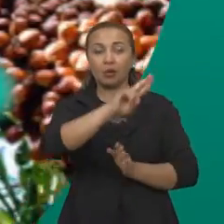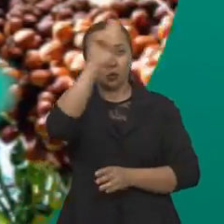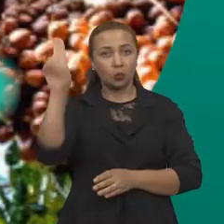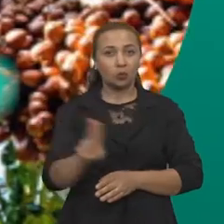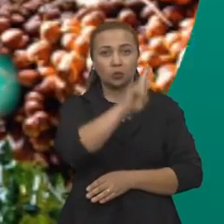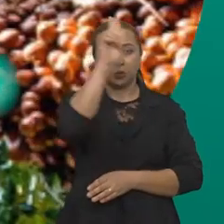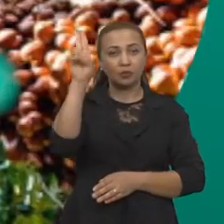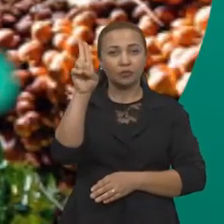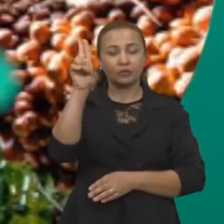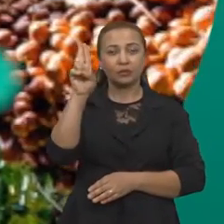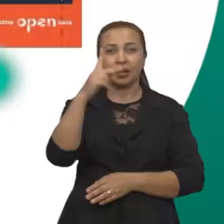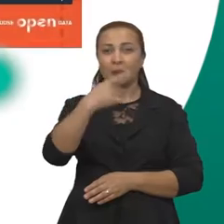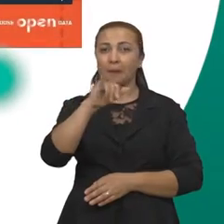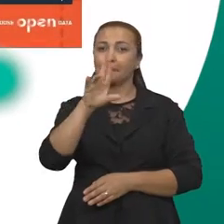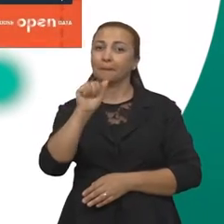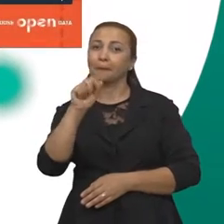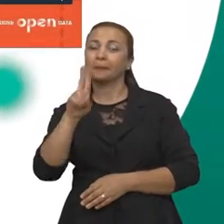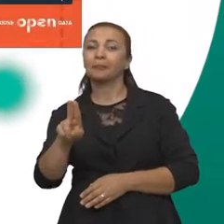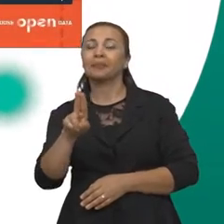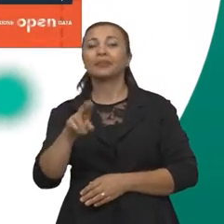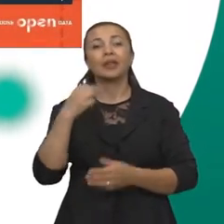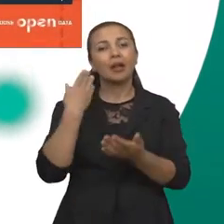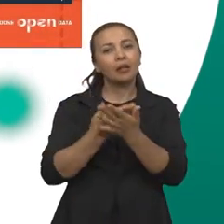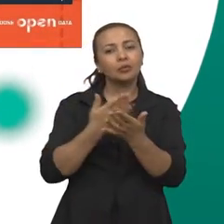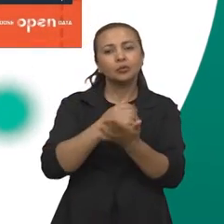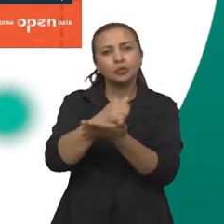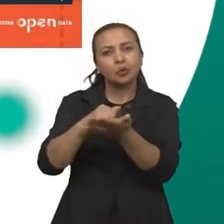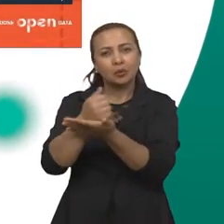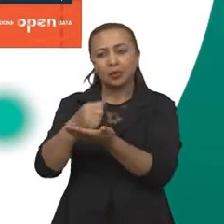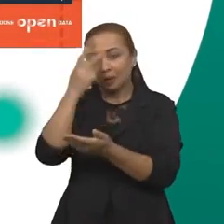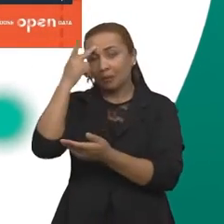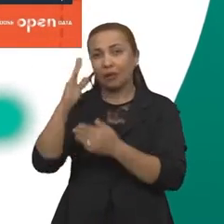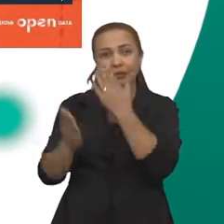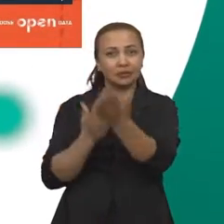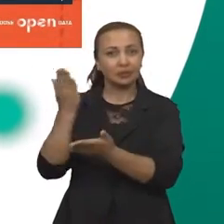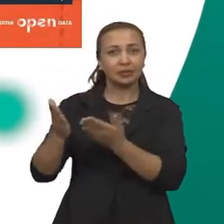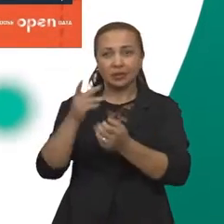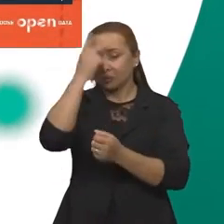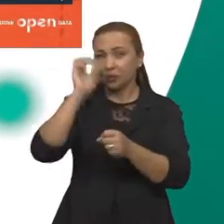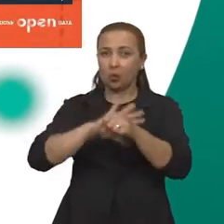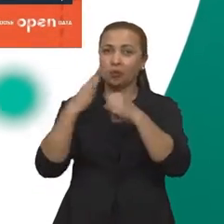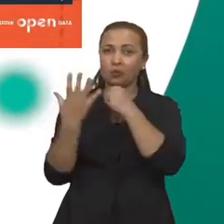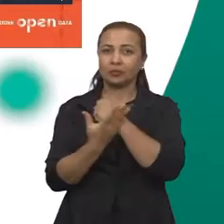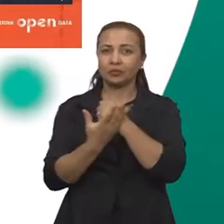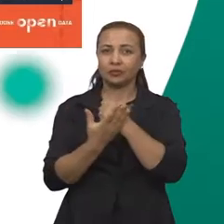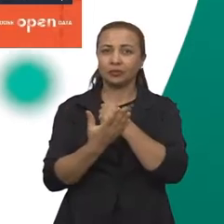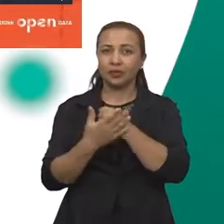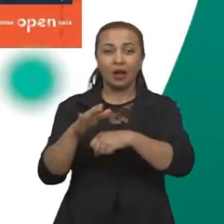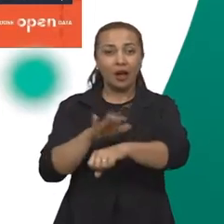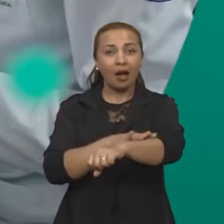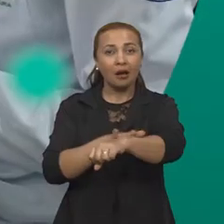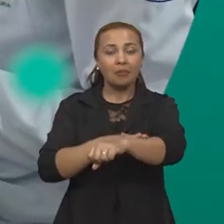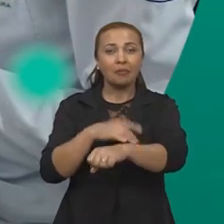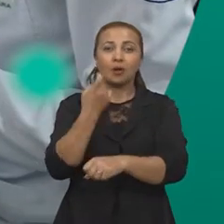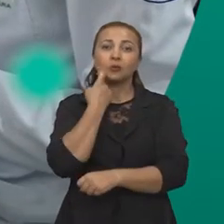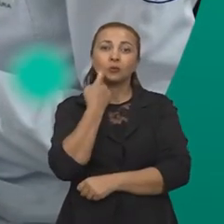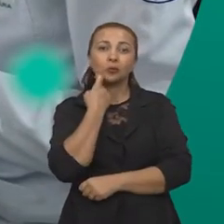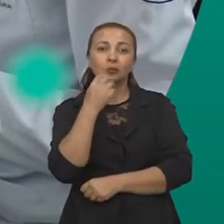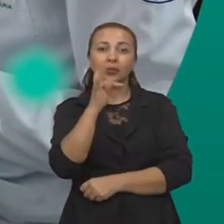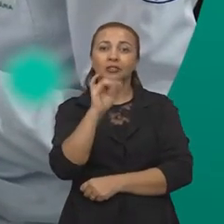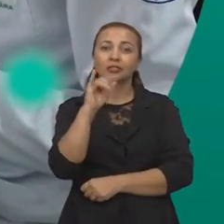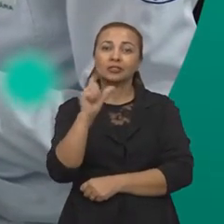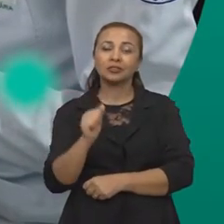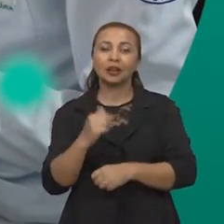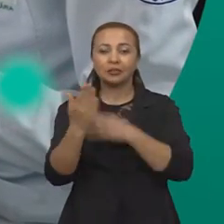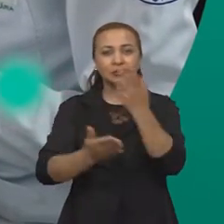Pesquisadores da Universidade Estadual do Piauí estudam medicamento para tratar pacientes com Covid-19. A pele da